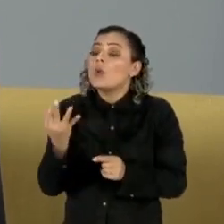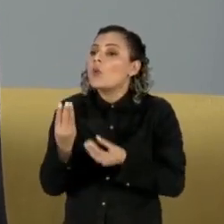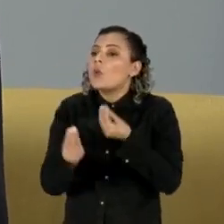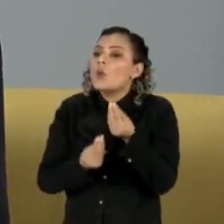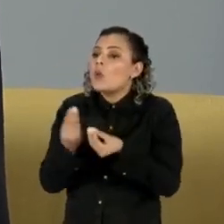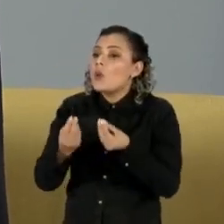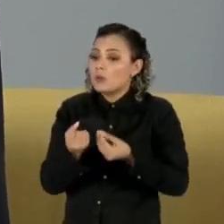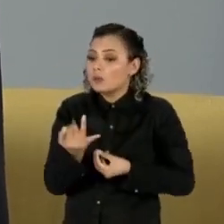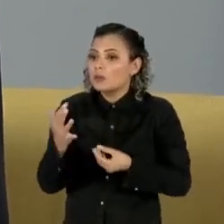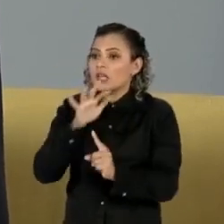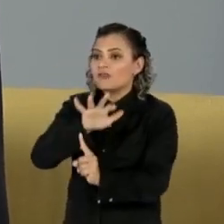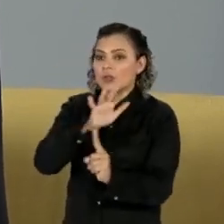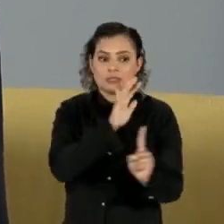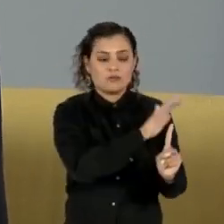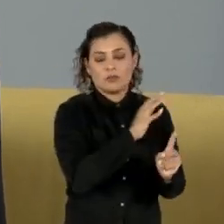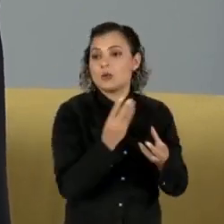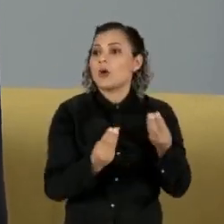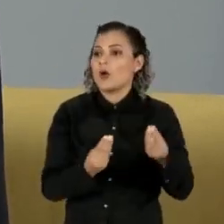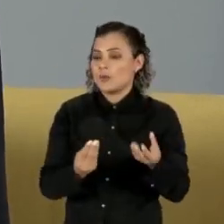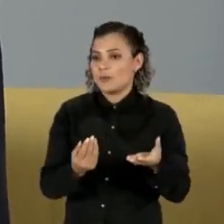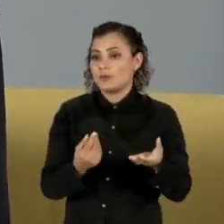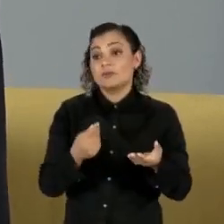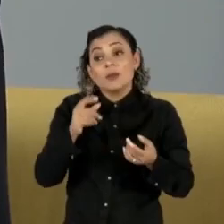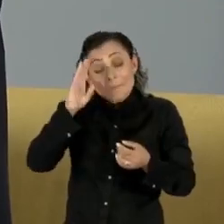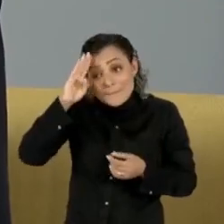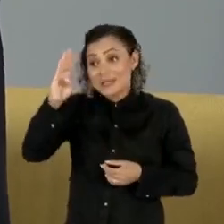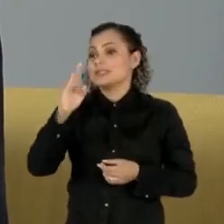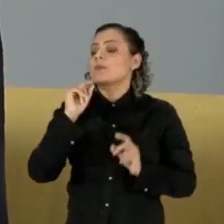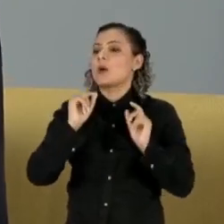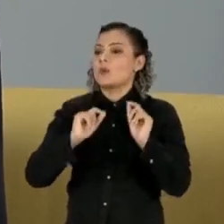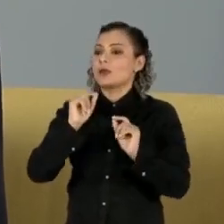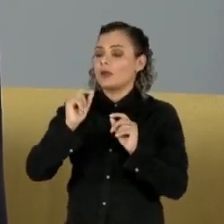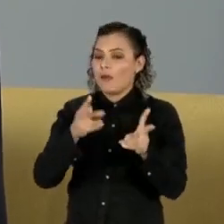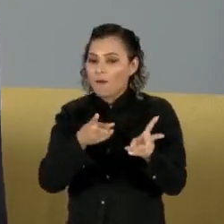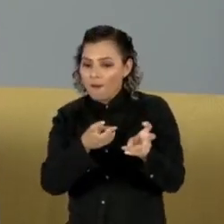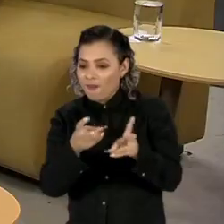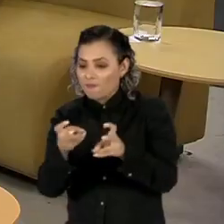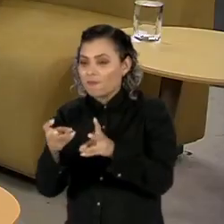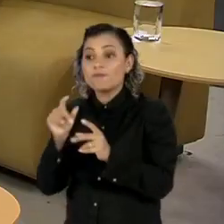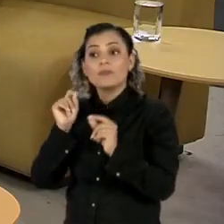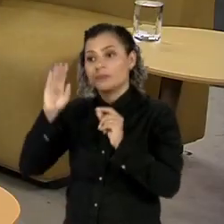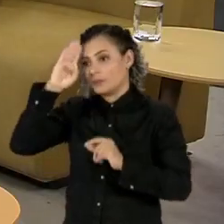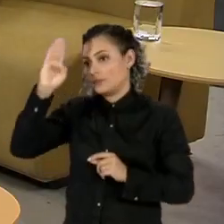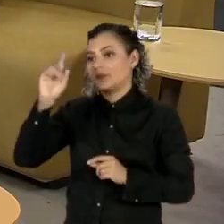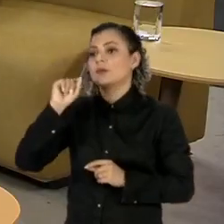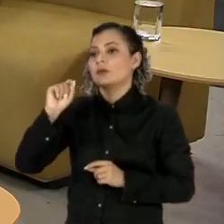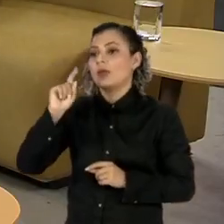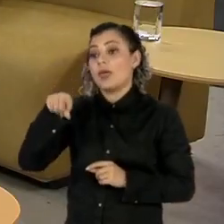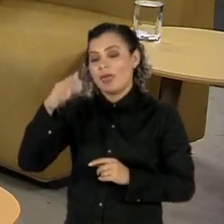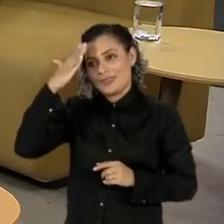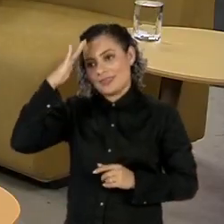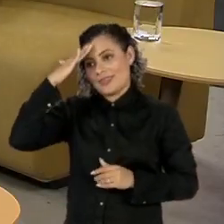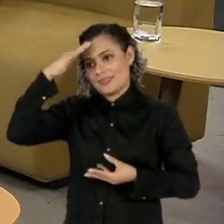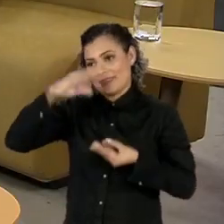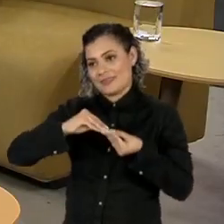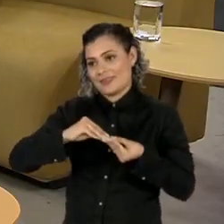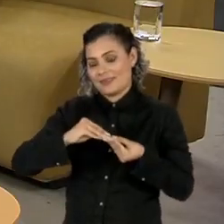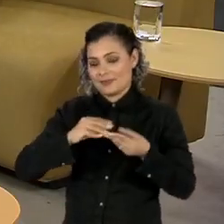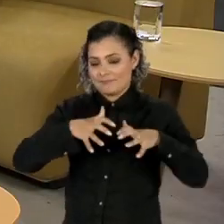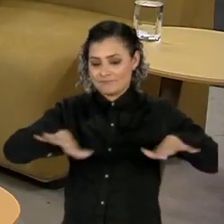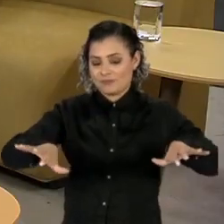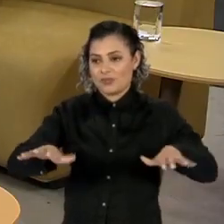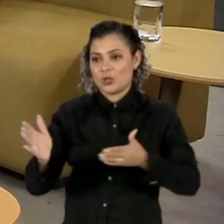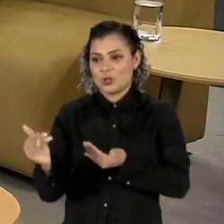como elas serão impactadas. Acho que o grande estudo, a grande percepção, é entender essa dimensão desses